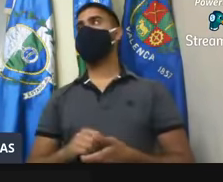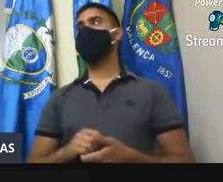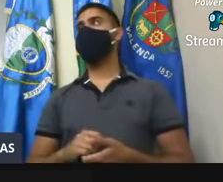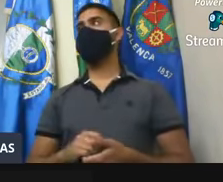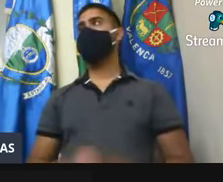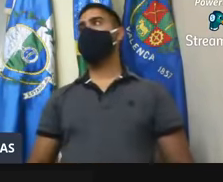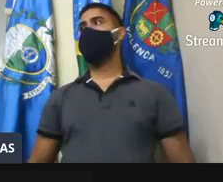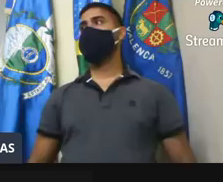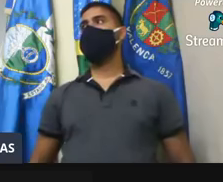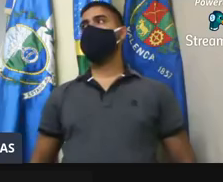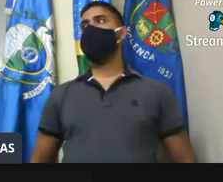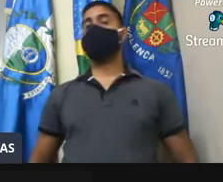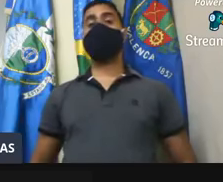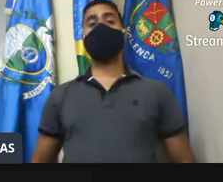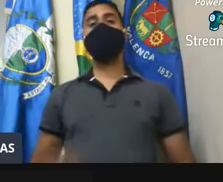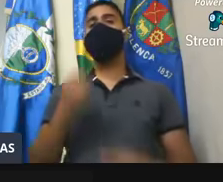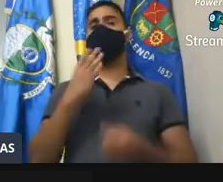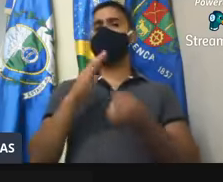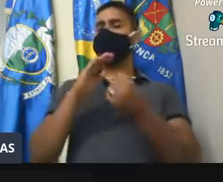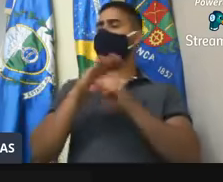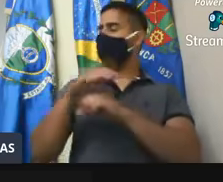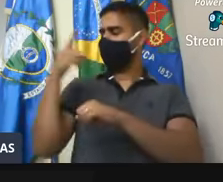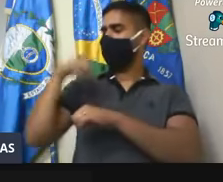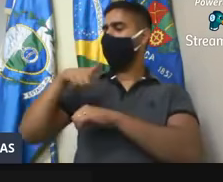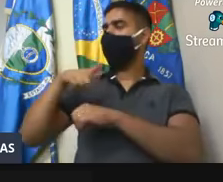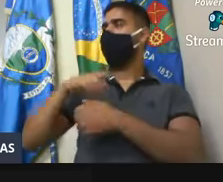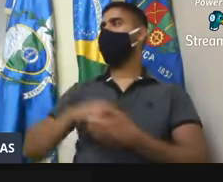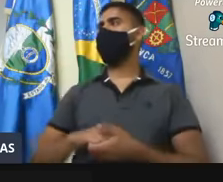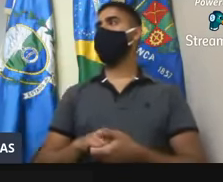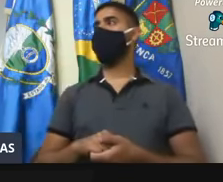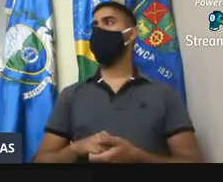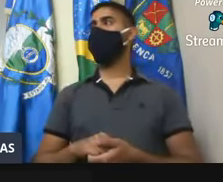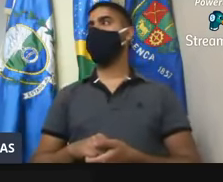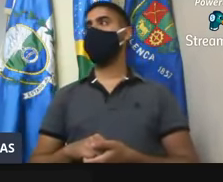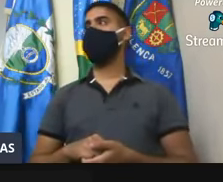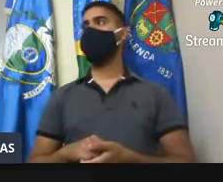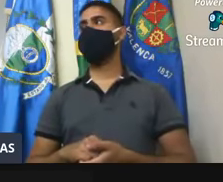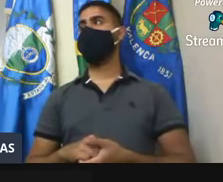Obrigado, presidente. Boa noite a todos novamente. Então, vereador Pedro,